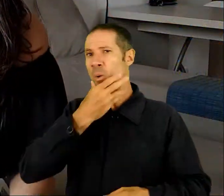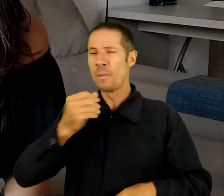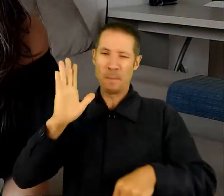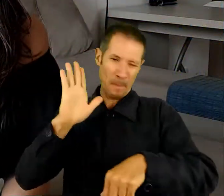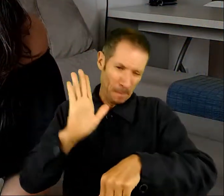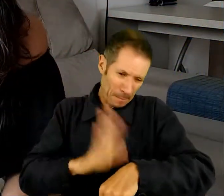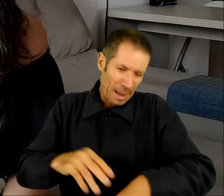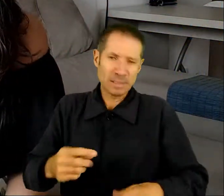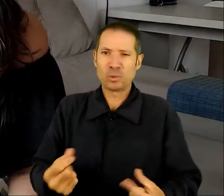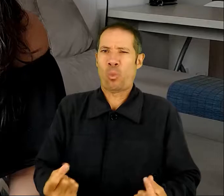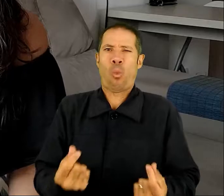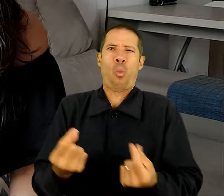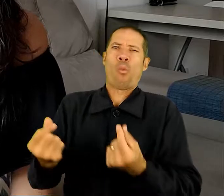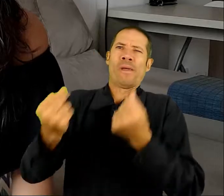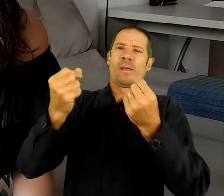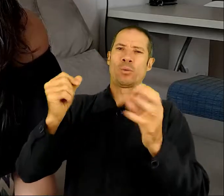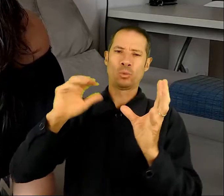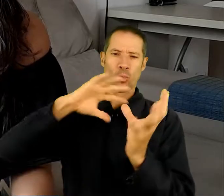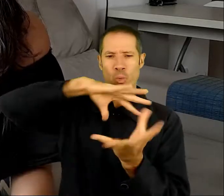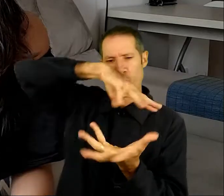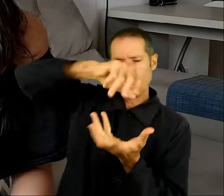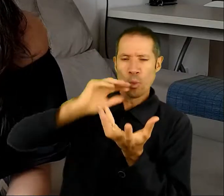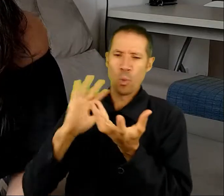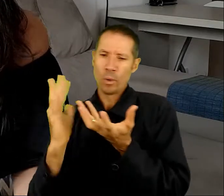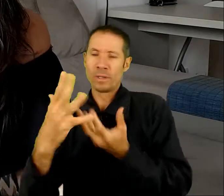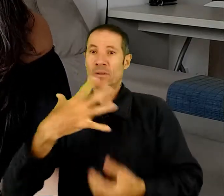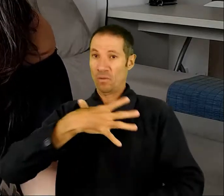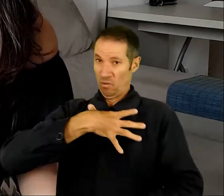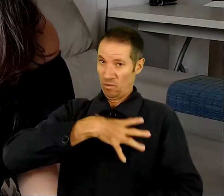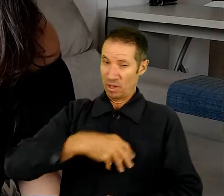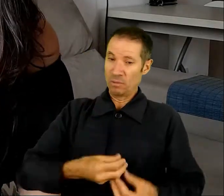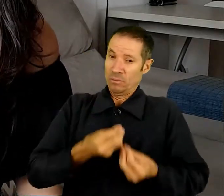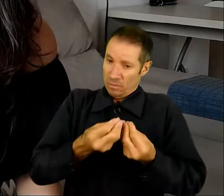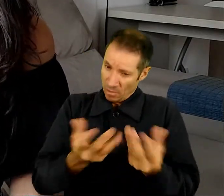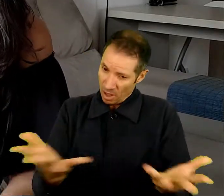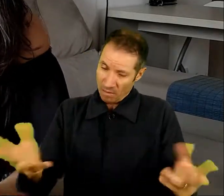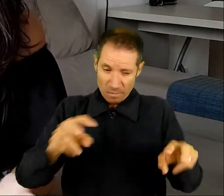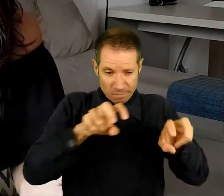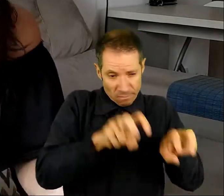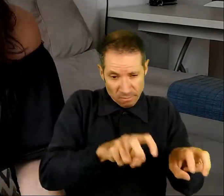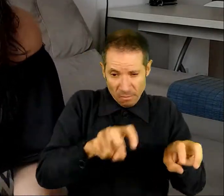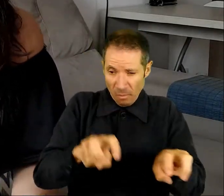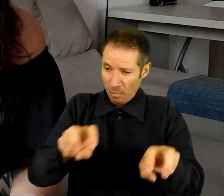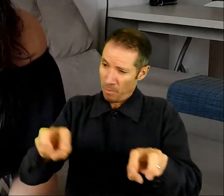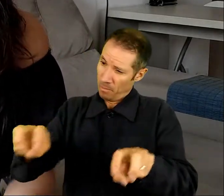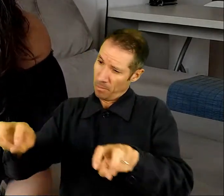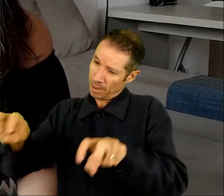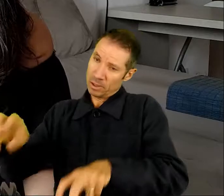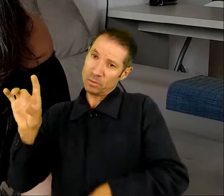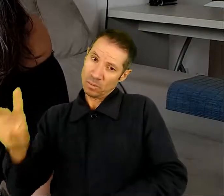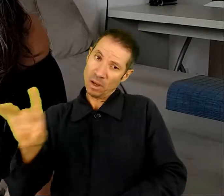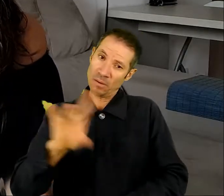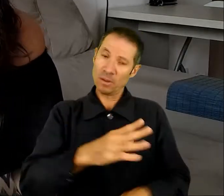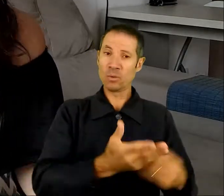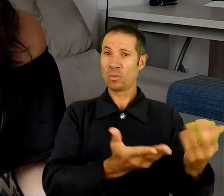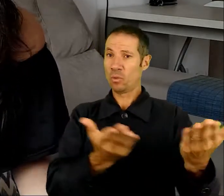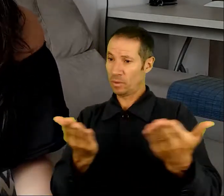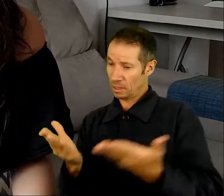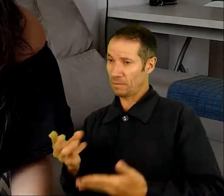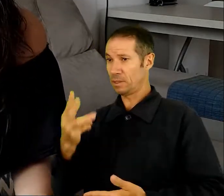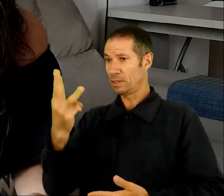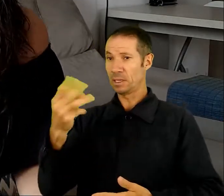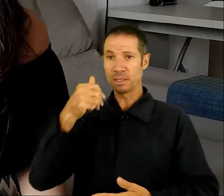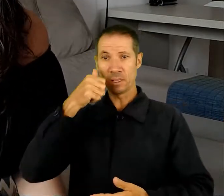mais rico do oriente. Seus filhos costumavam dar banquetes em casa, um de cada vez, e convidavam suas três